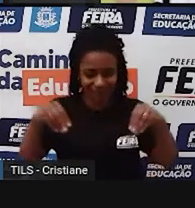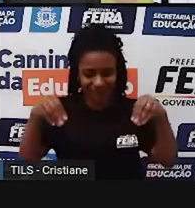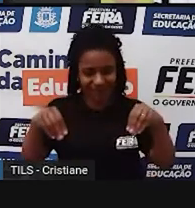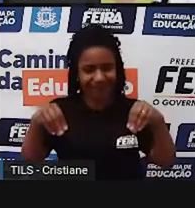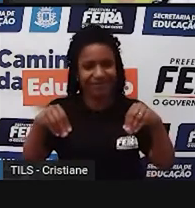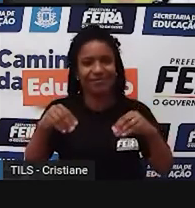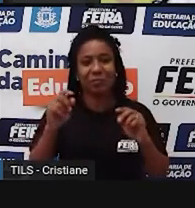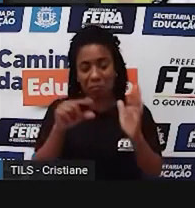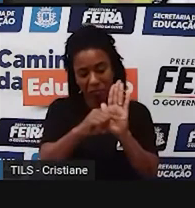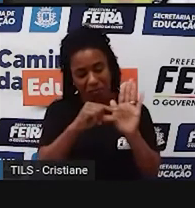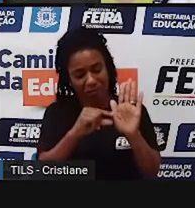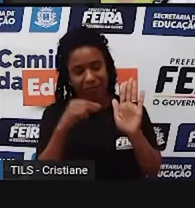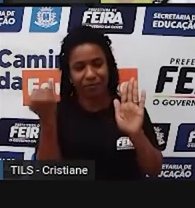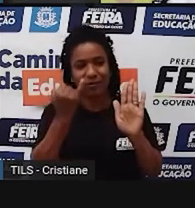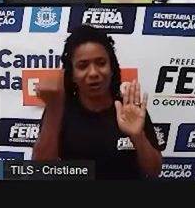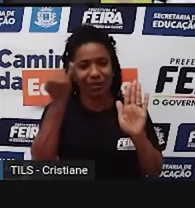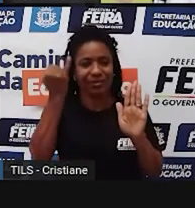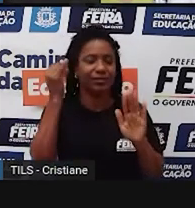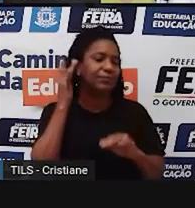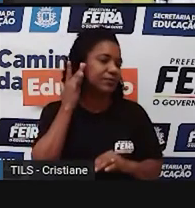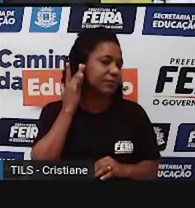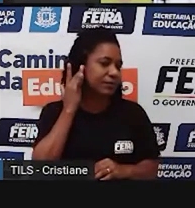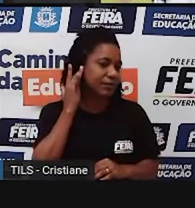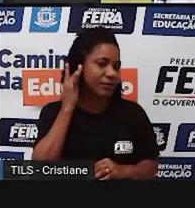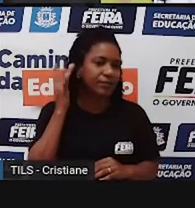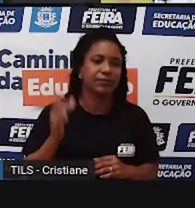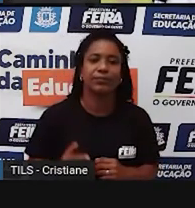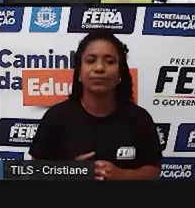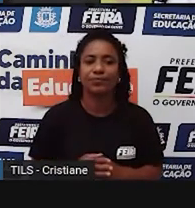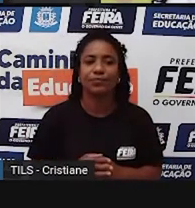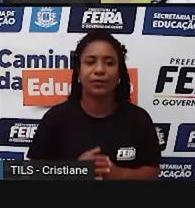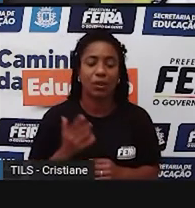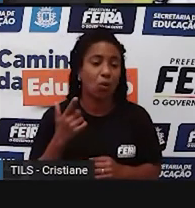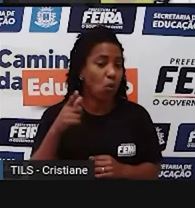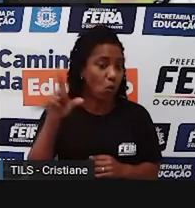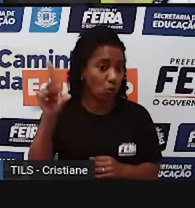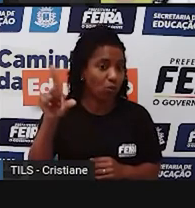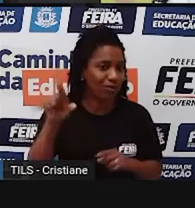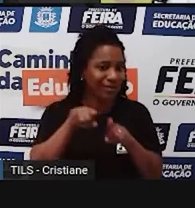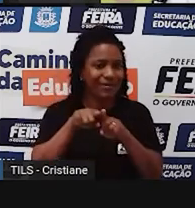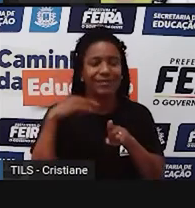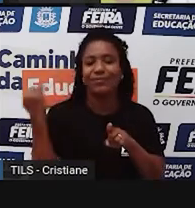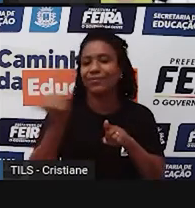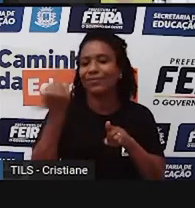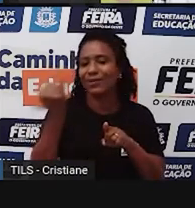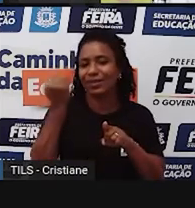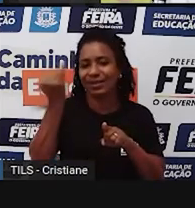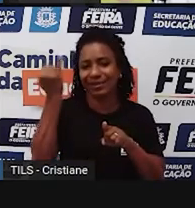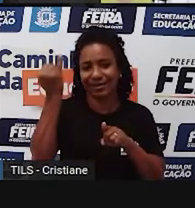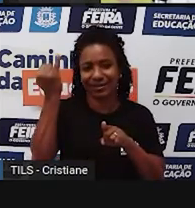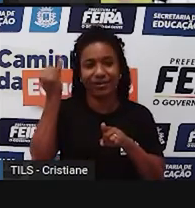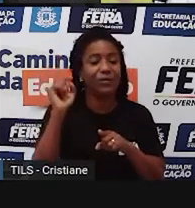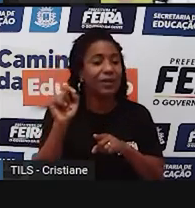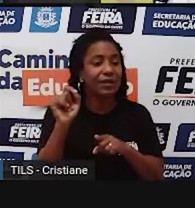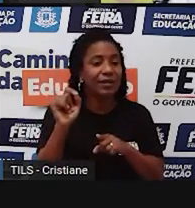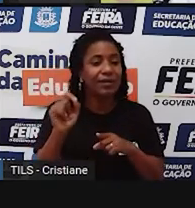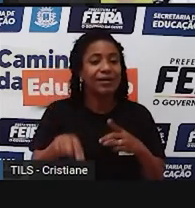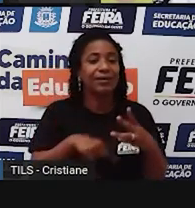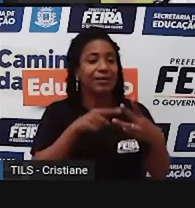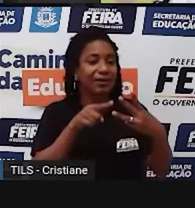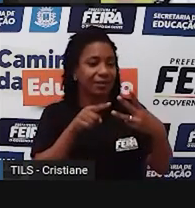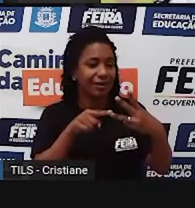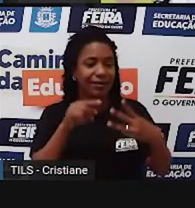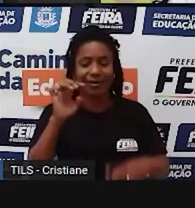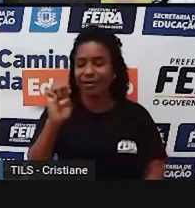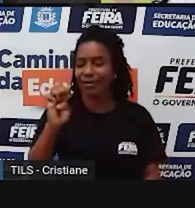Vamos lá? Bom, outro elemento do mapa é a escala. Como eu já falei, é quantas vezes o terreno